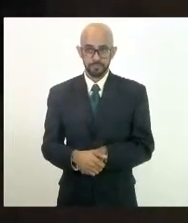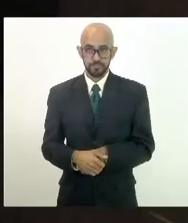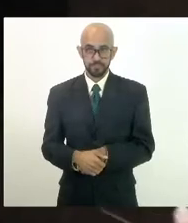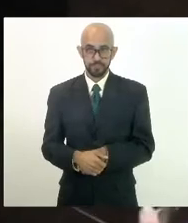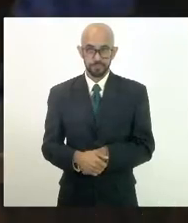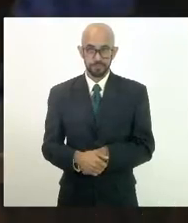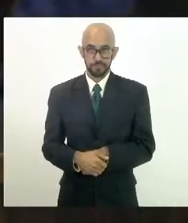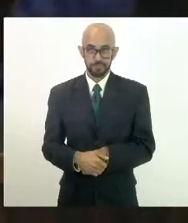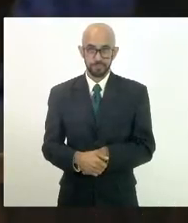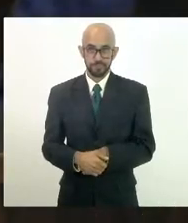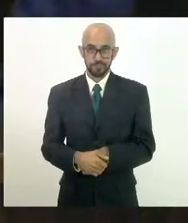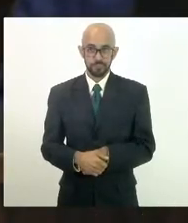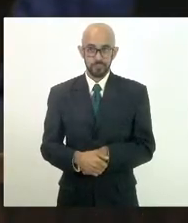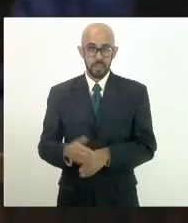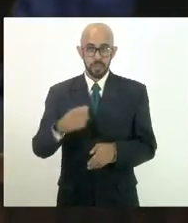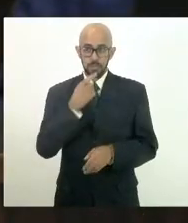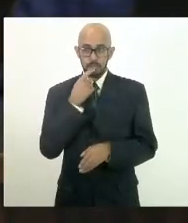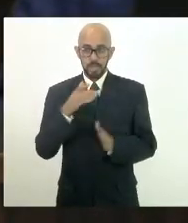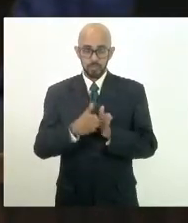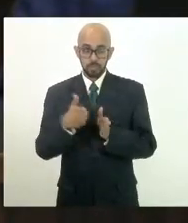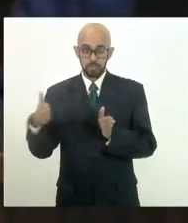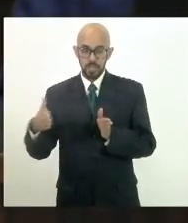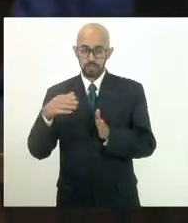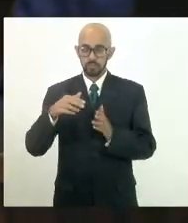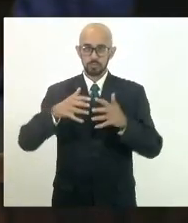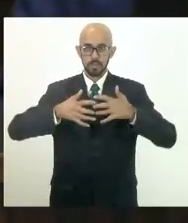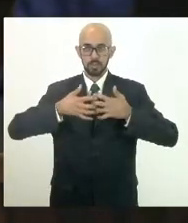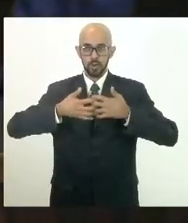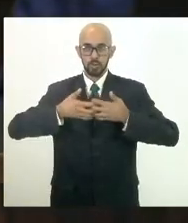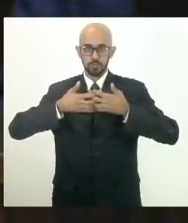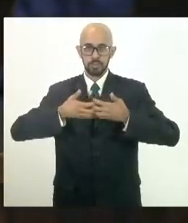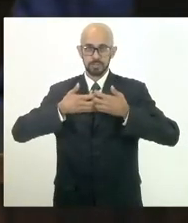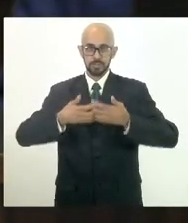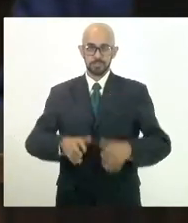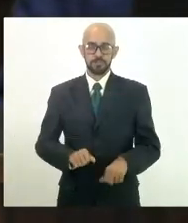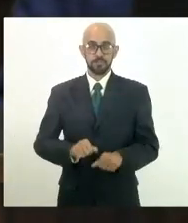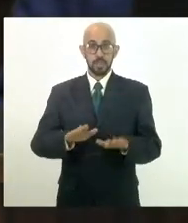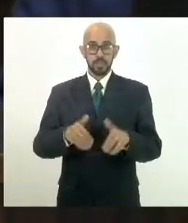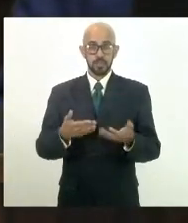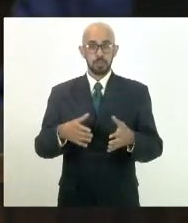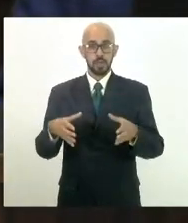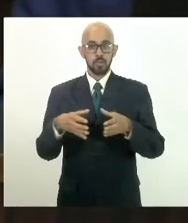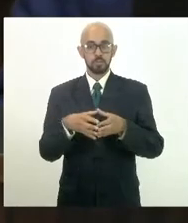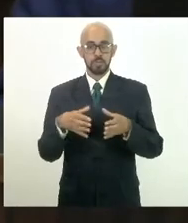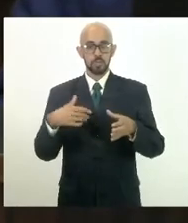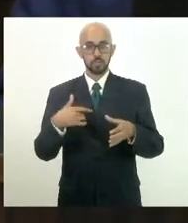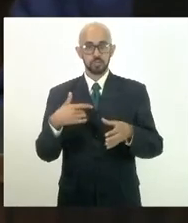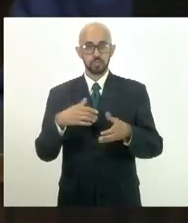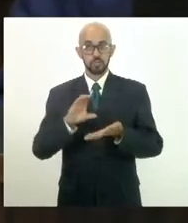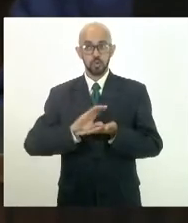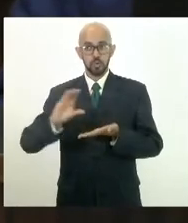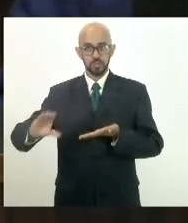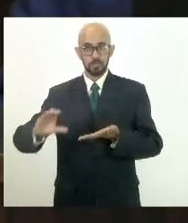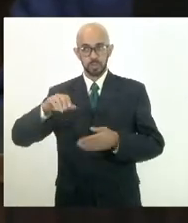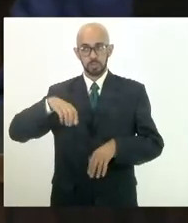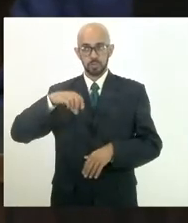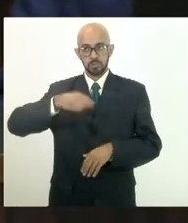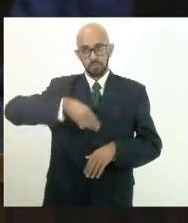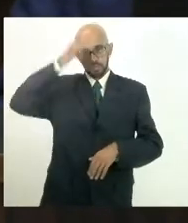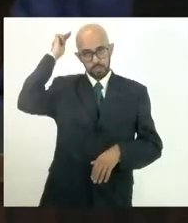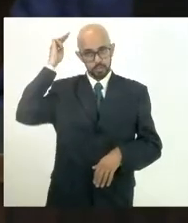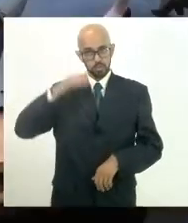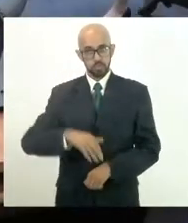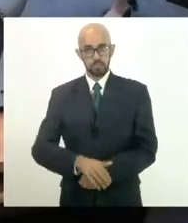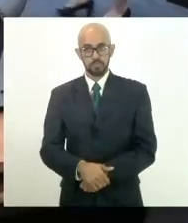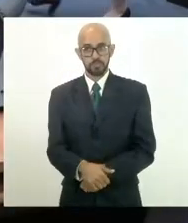visa com Petrópolis, diz Luiz. Pela Comissão de Orçamento, deputado Márcio Pacheco.